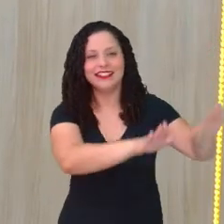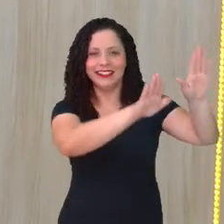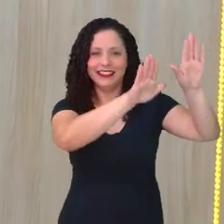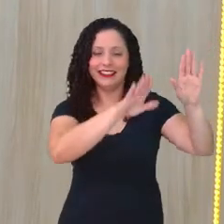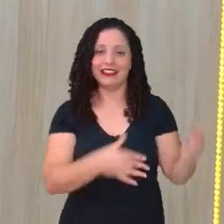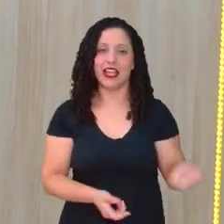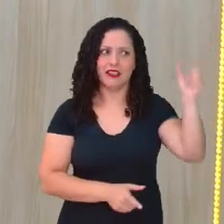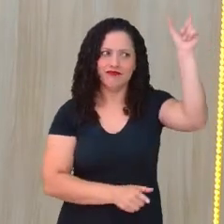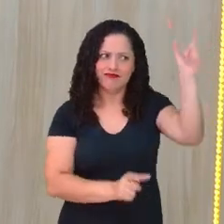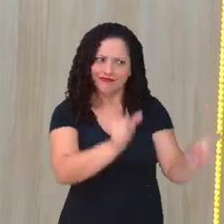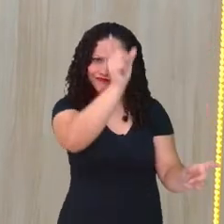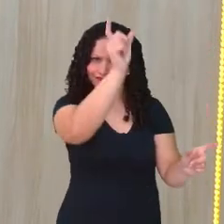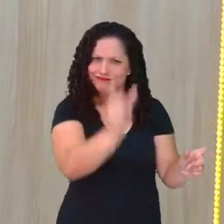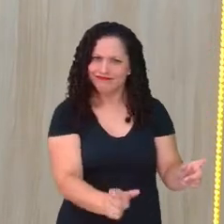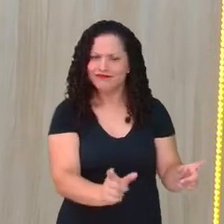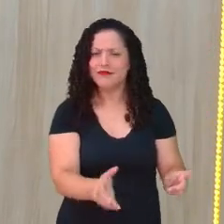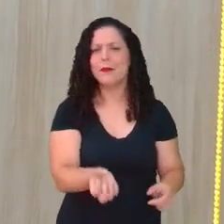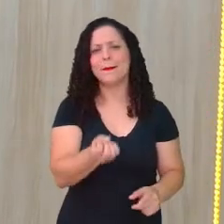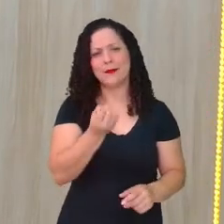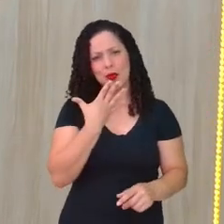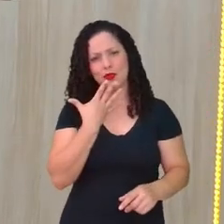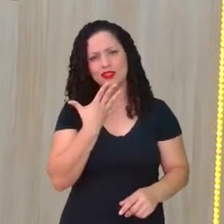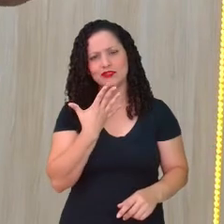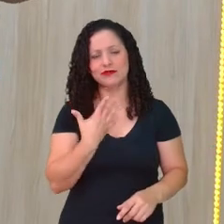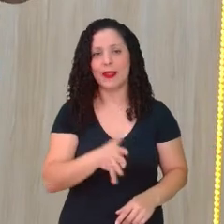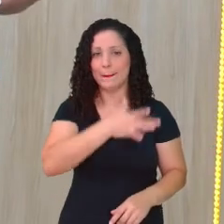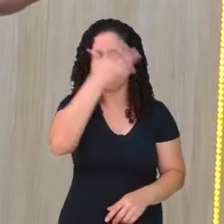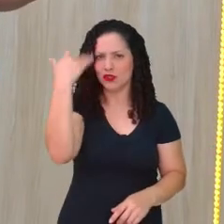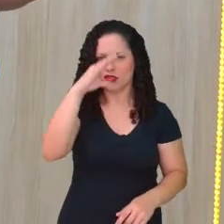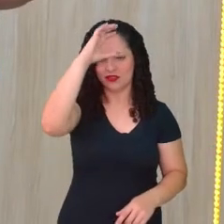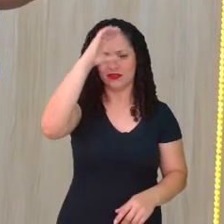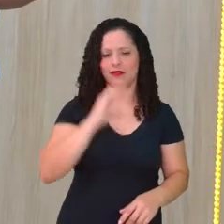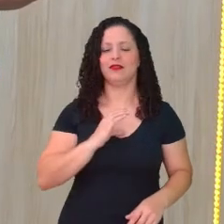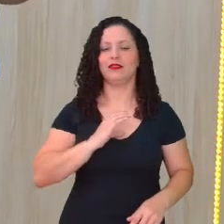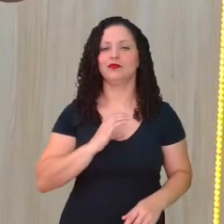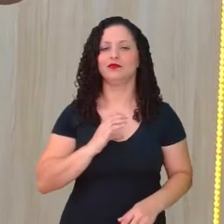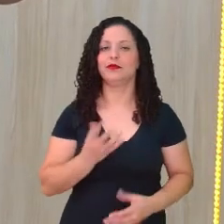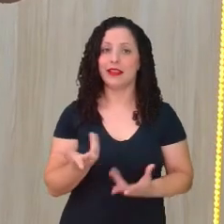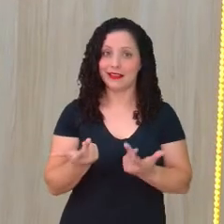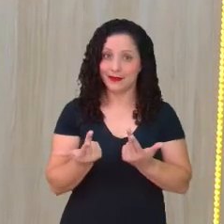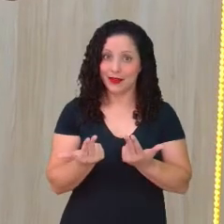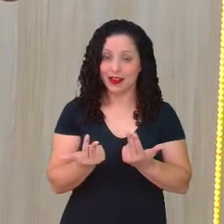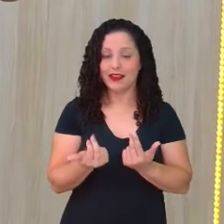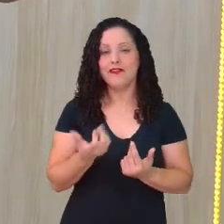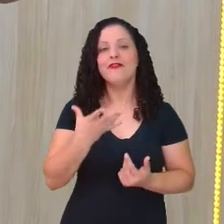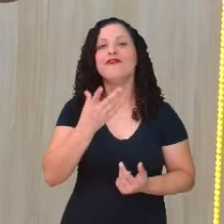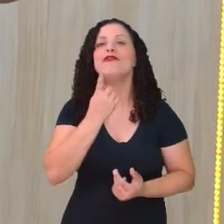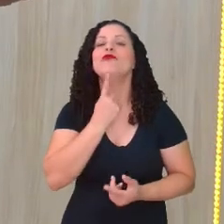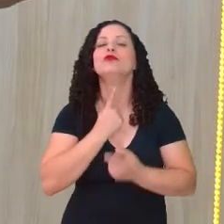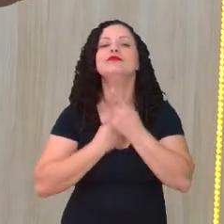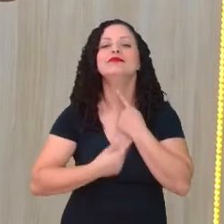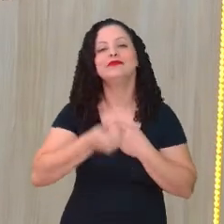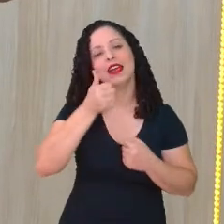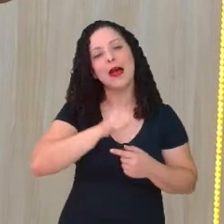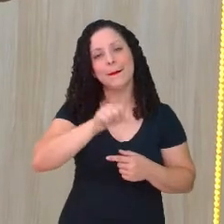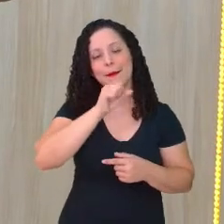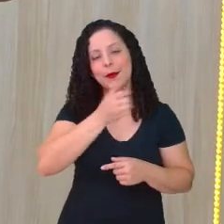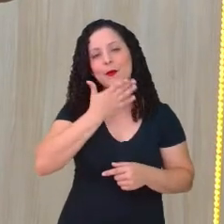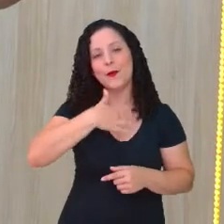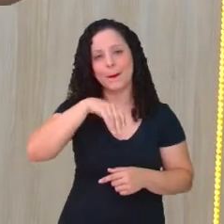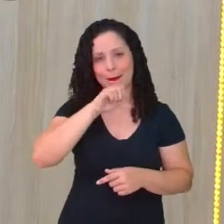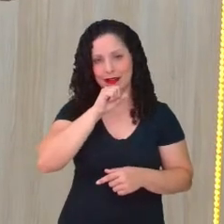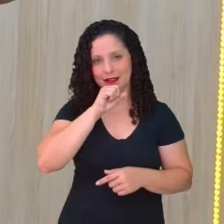bons cidadãos e cidadãs. É esse o sentimento da mãe. Mas a mãe, o pai, a responsável, o